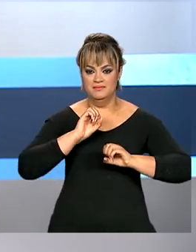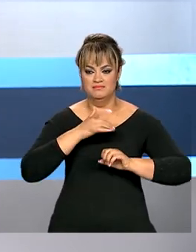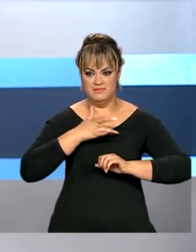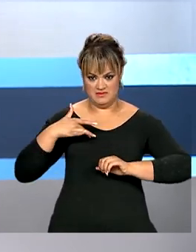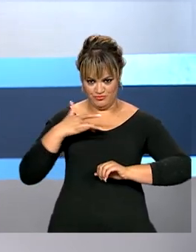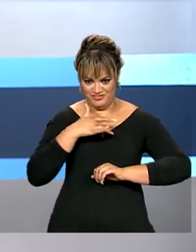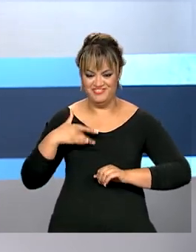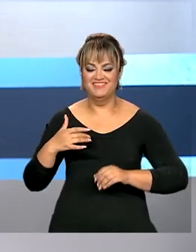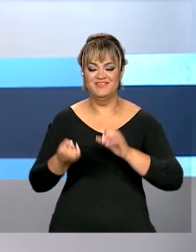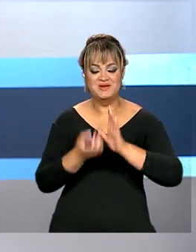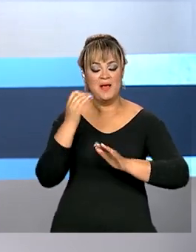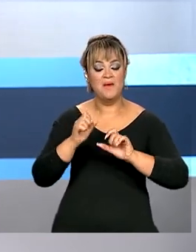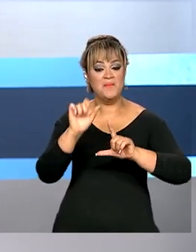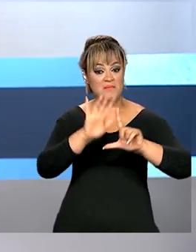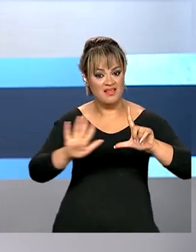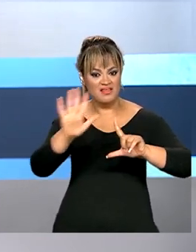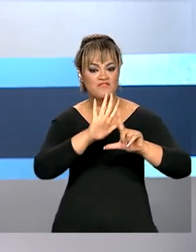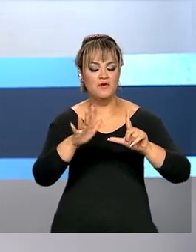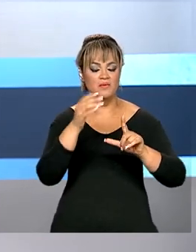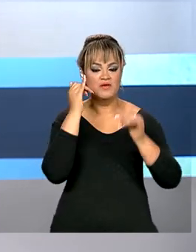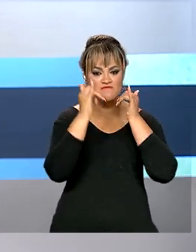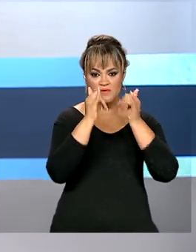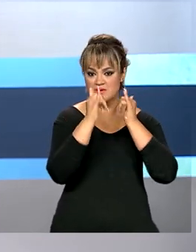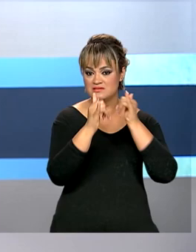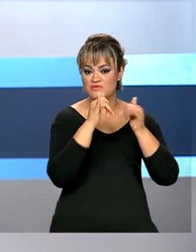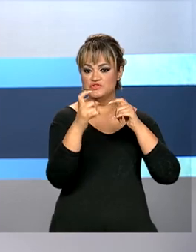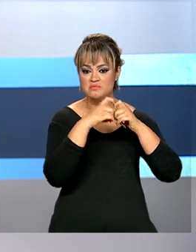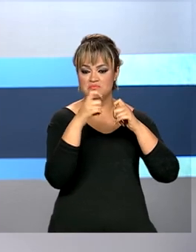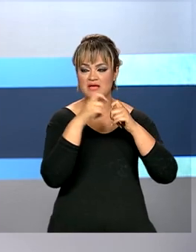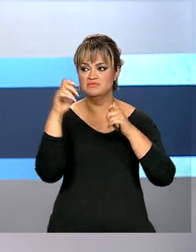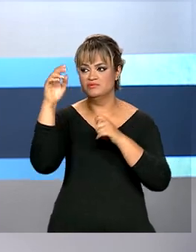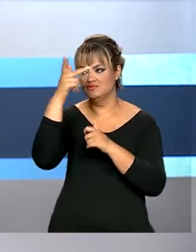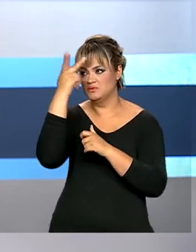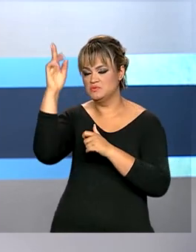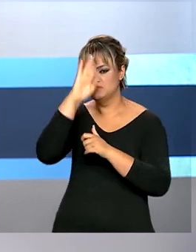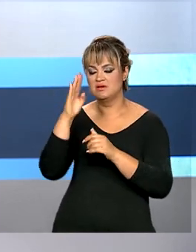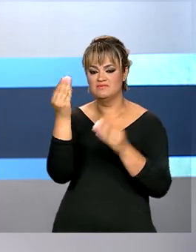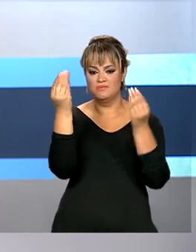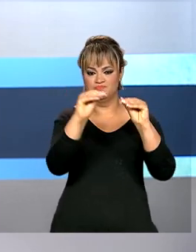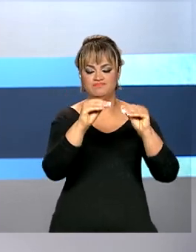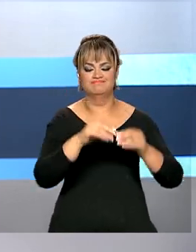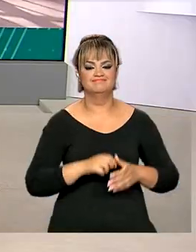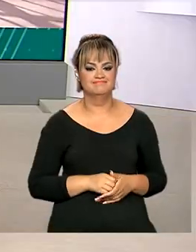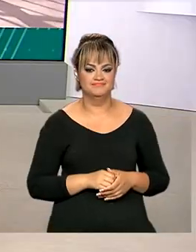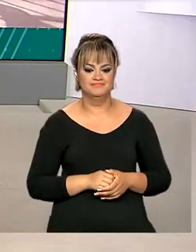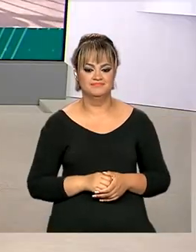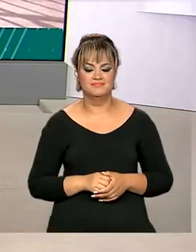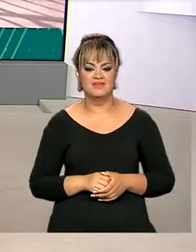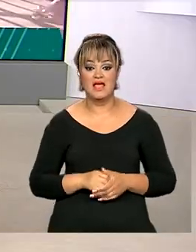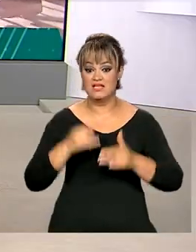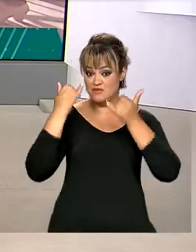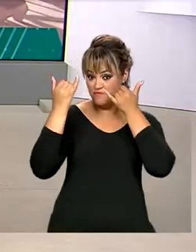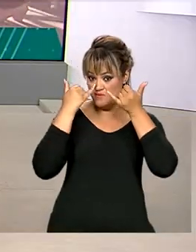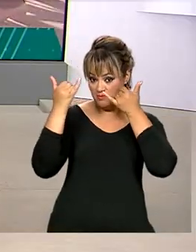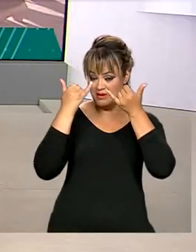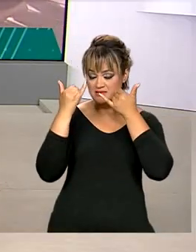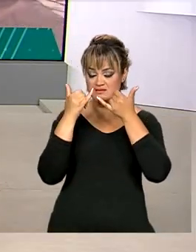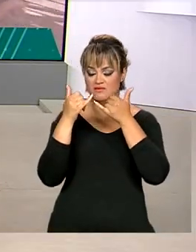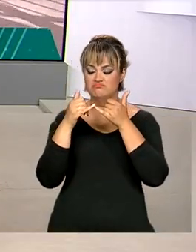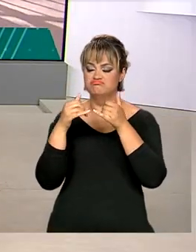desenvolver uma plataforma que unifica as informações médicas dos brasileiros, tudo online. Os dados vão ser